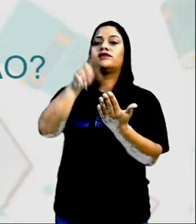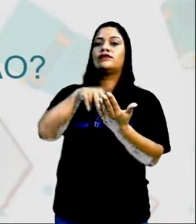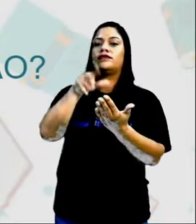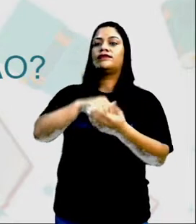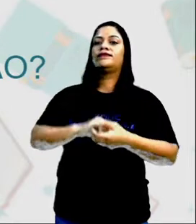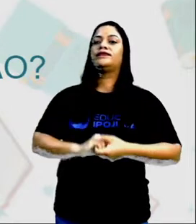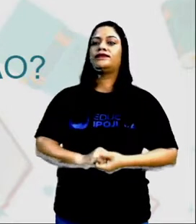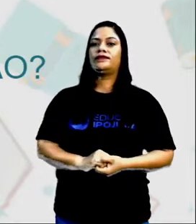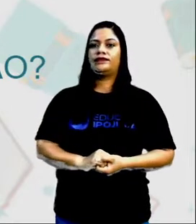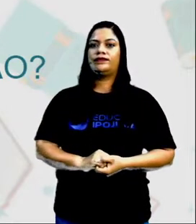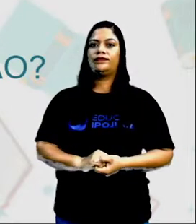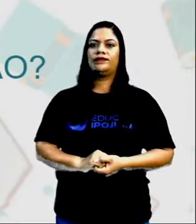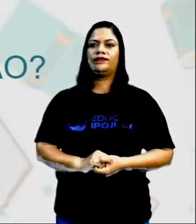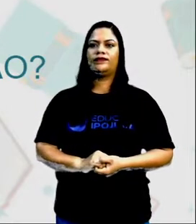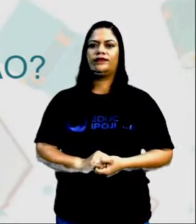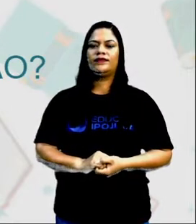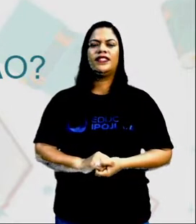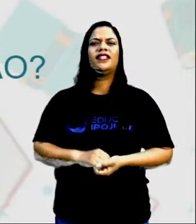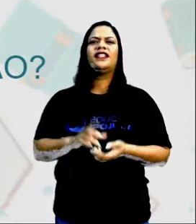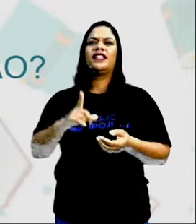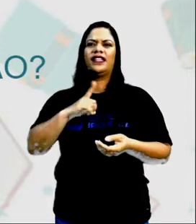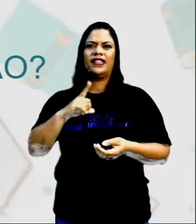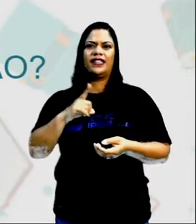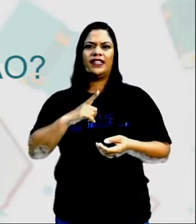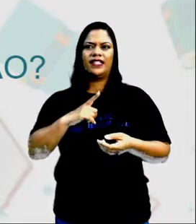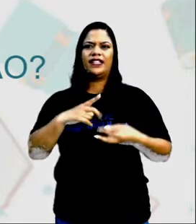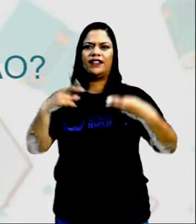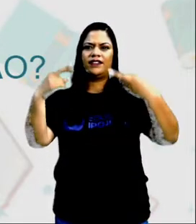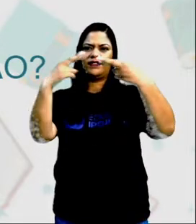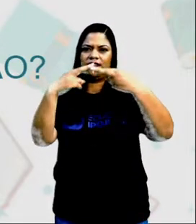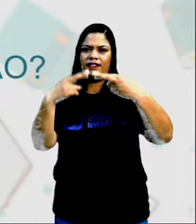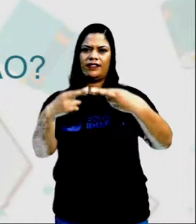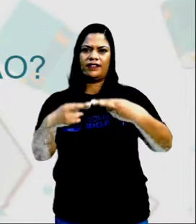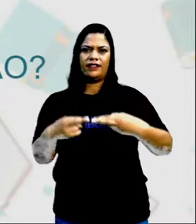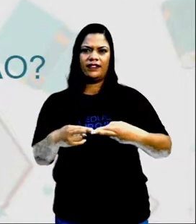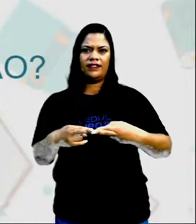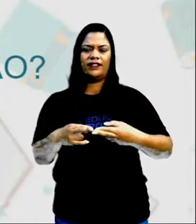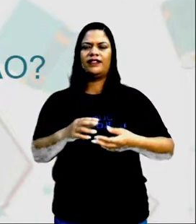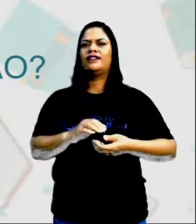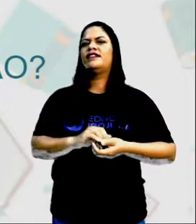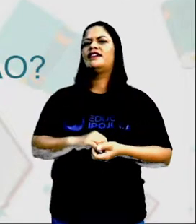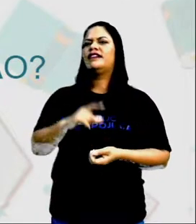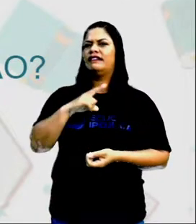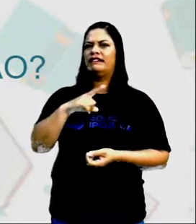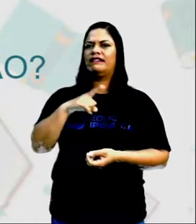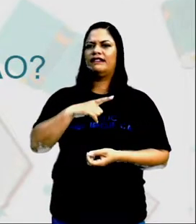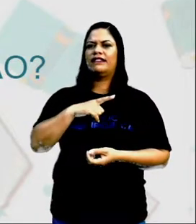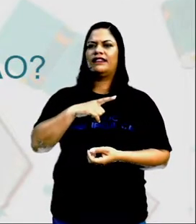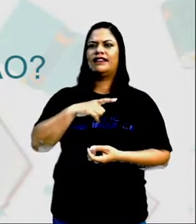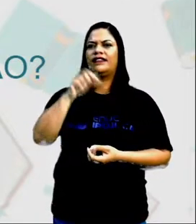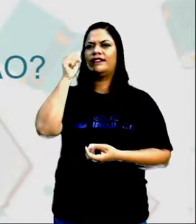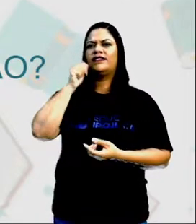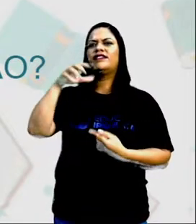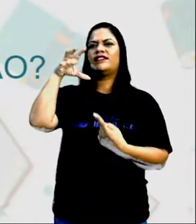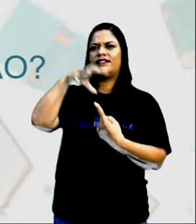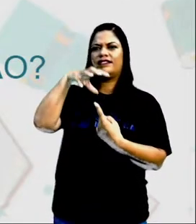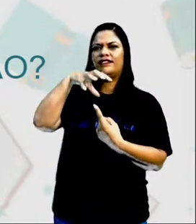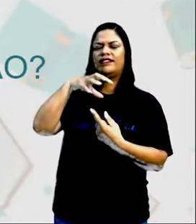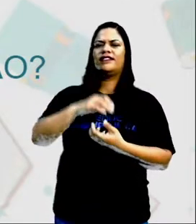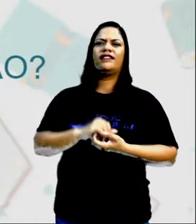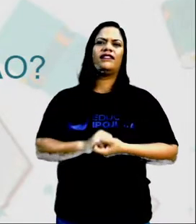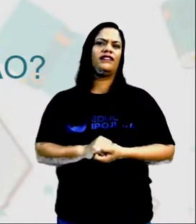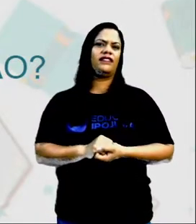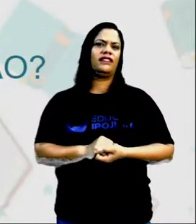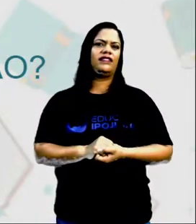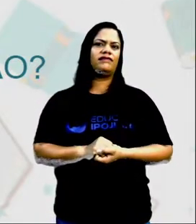lê Ele rimou Ele tem princesas Ele é um conto Ele